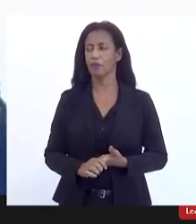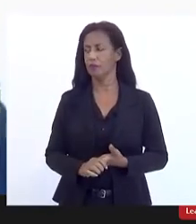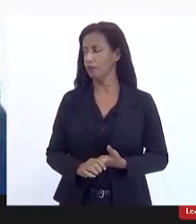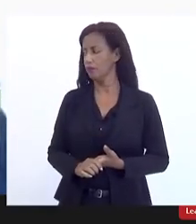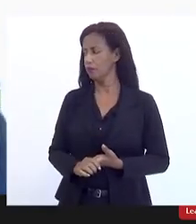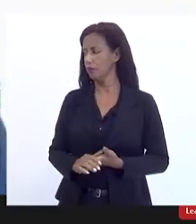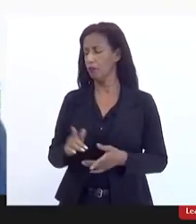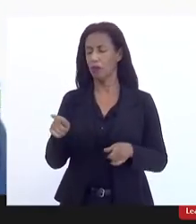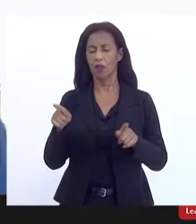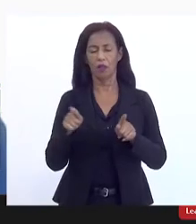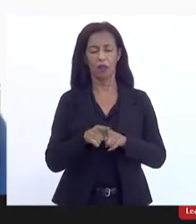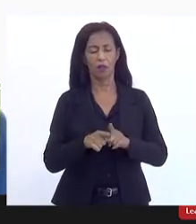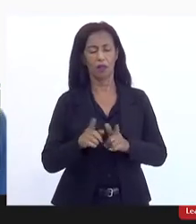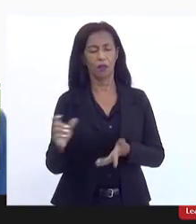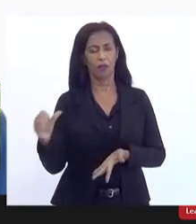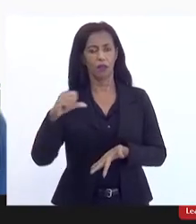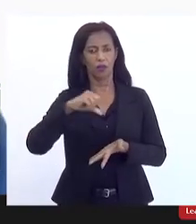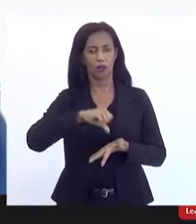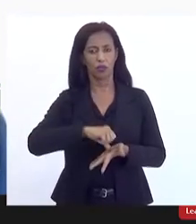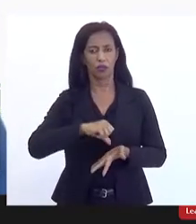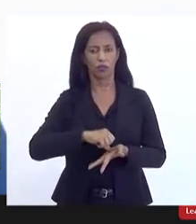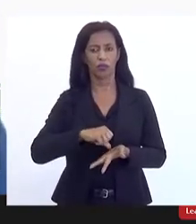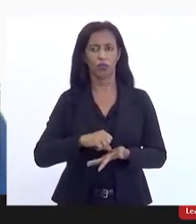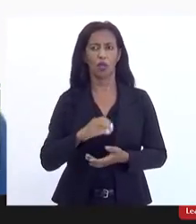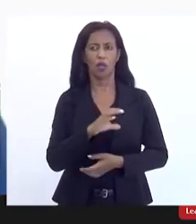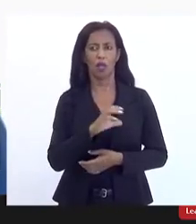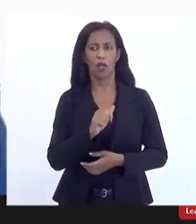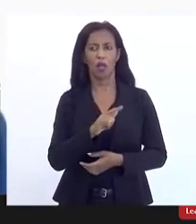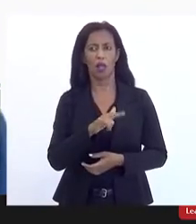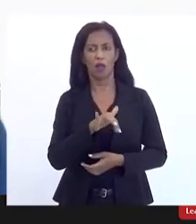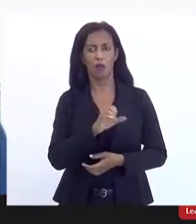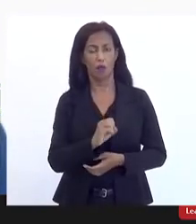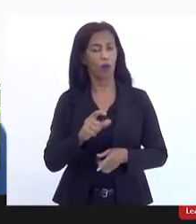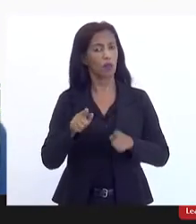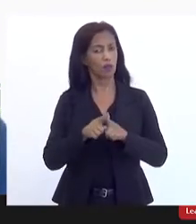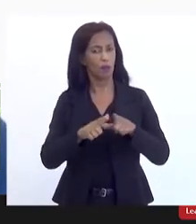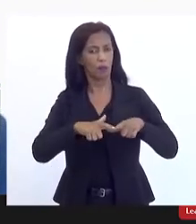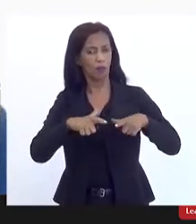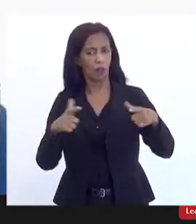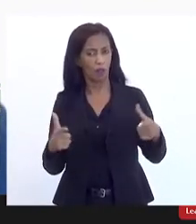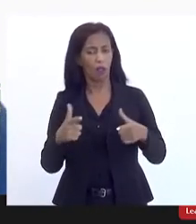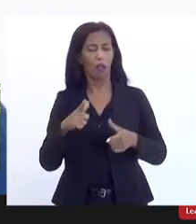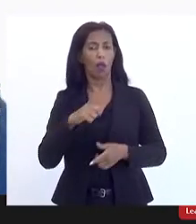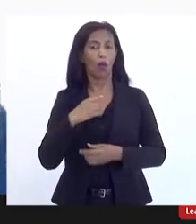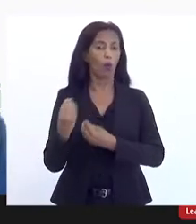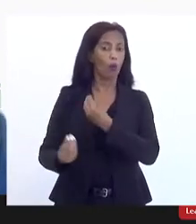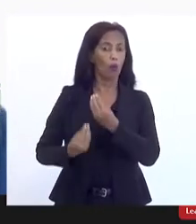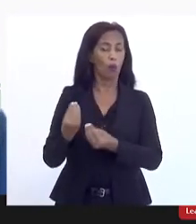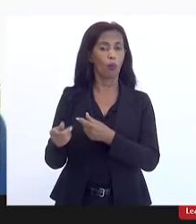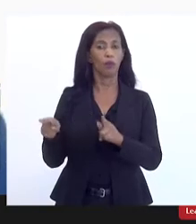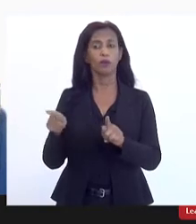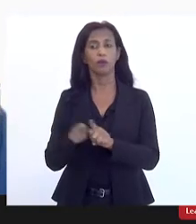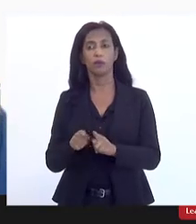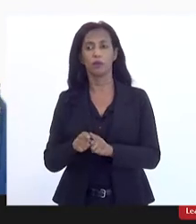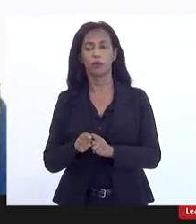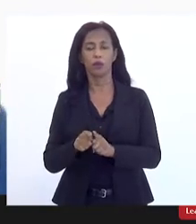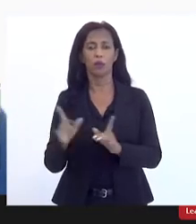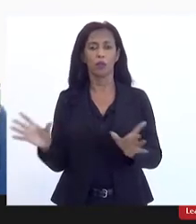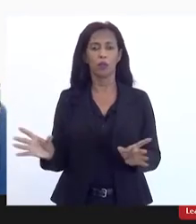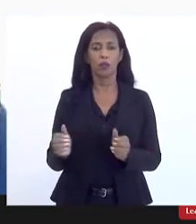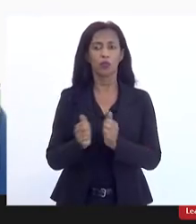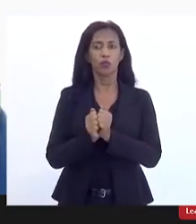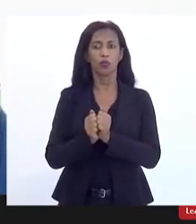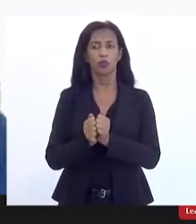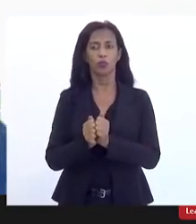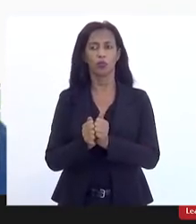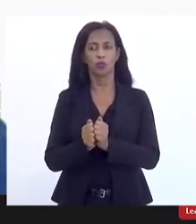atende o distrito da Califórnia que um grande distrito de Barra do Piraí como é conurbado emendado colado também